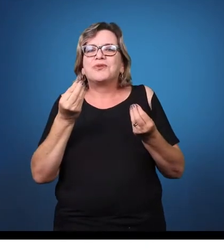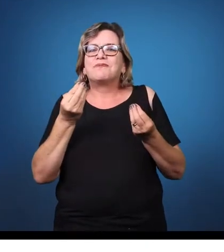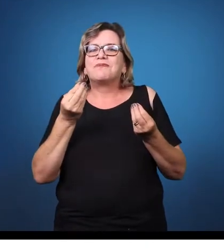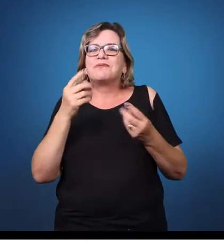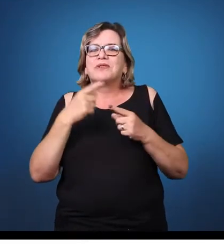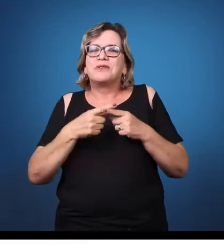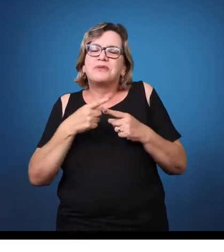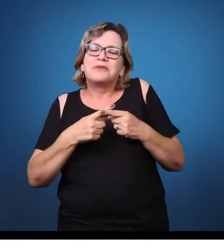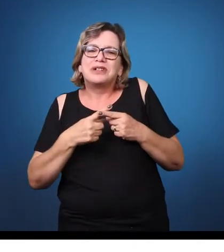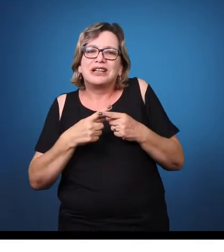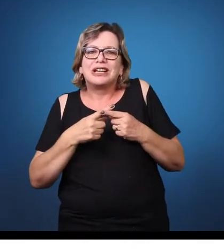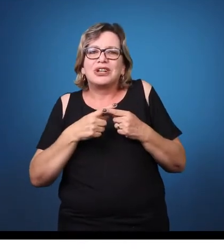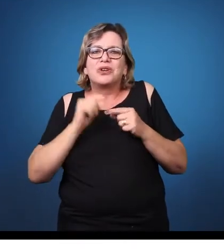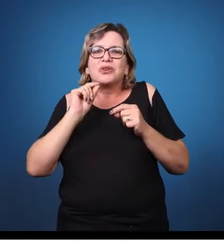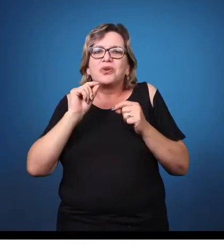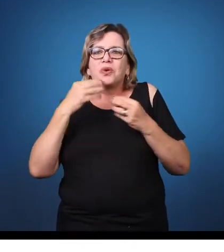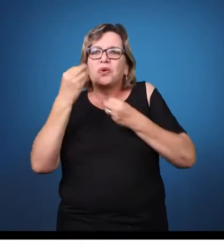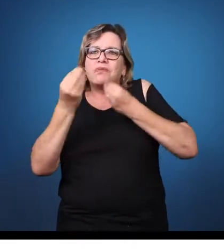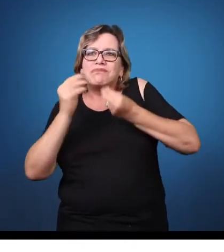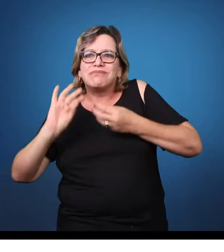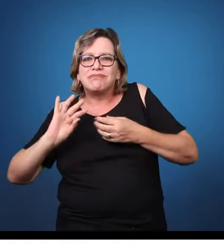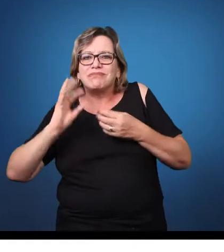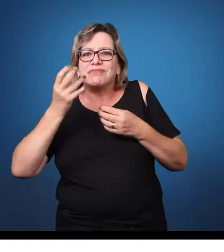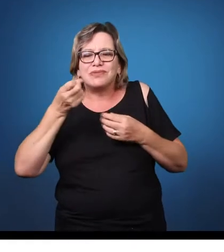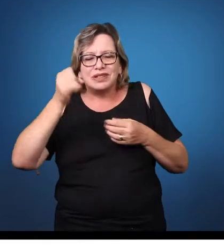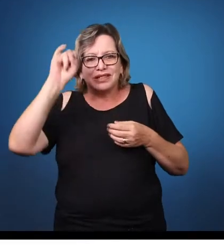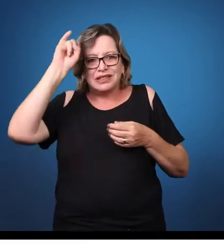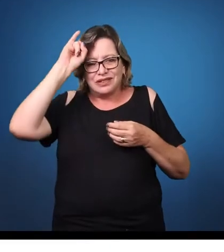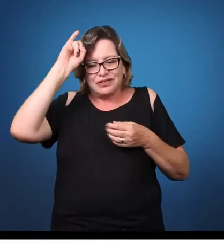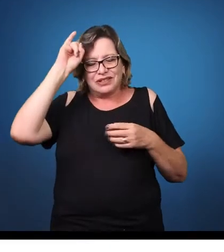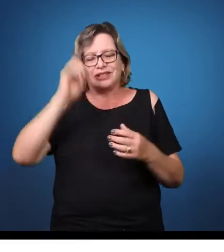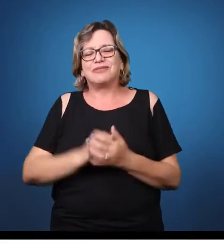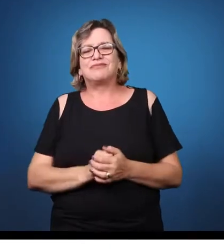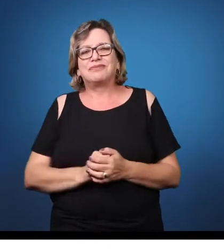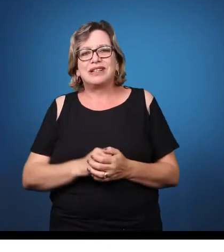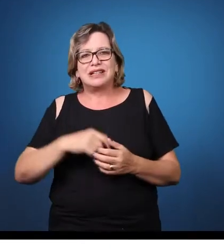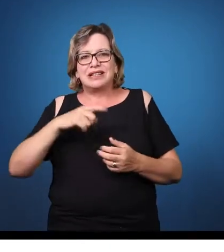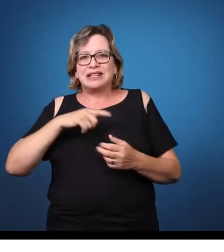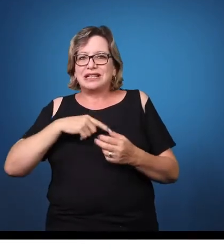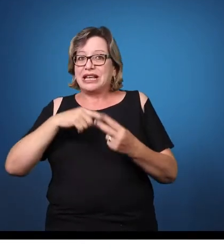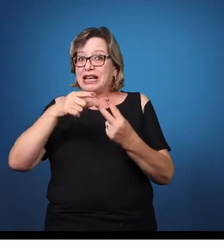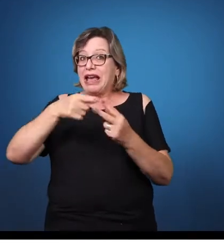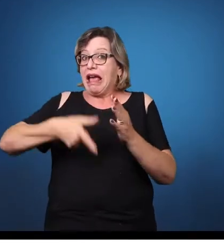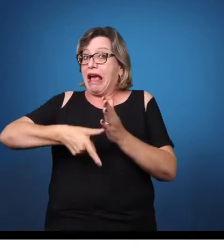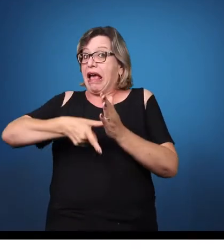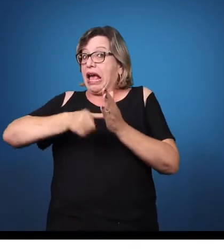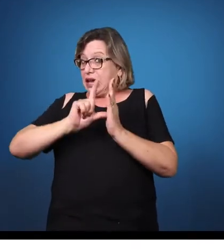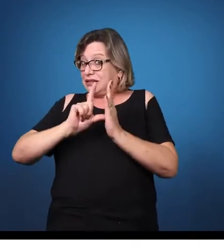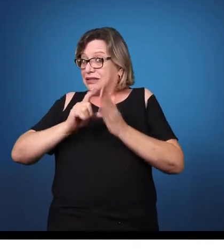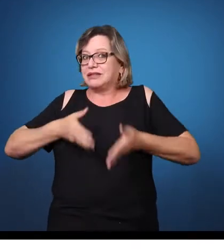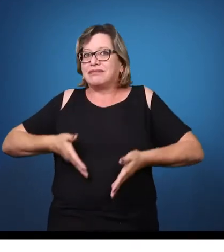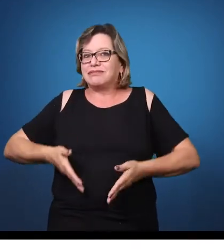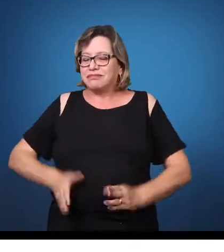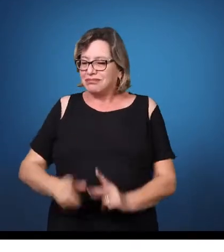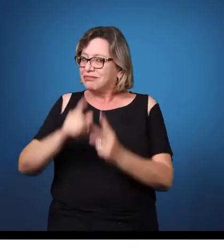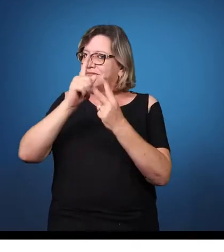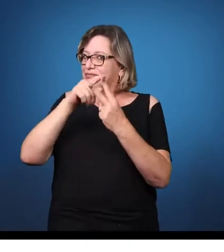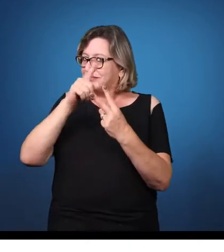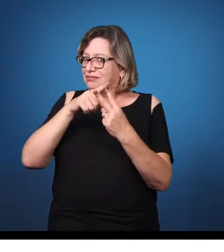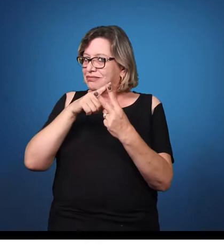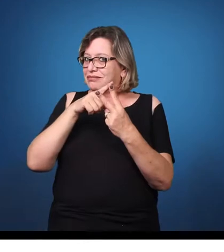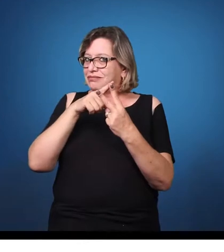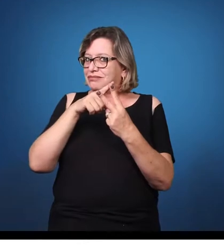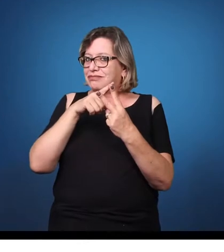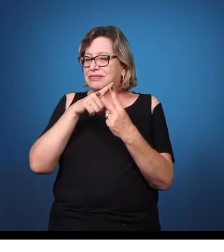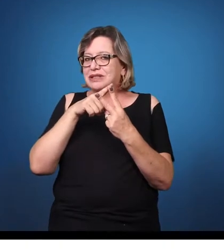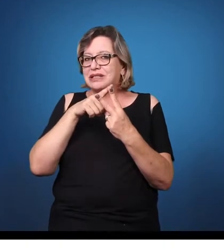-natal, no momento que a criança está sendo desenvolvida. A gente tem perinatal, no momento